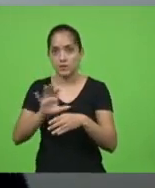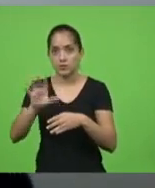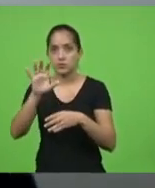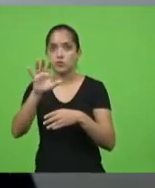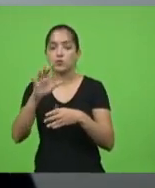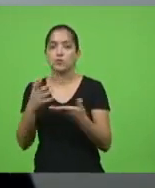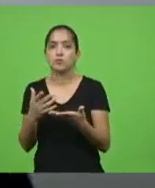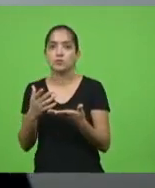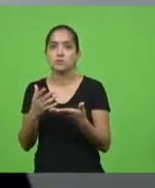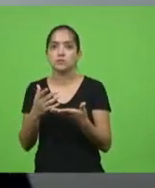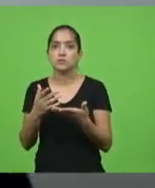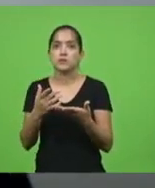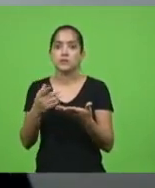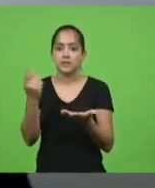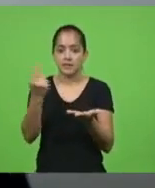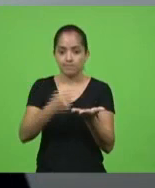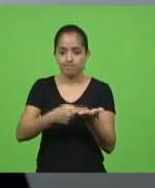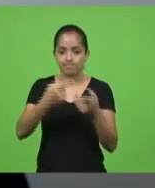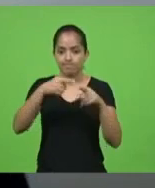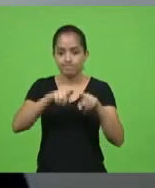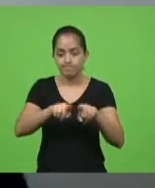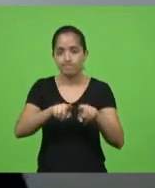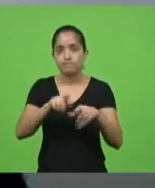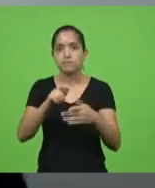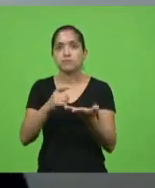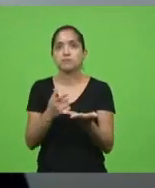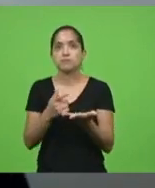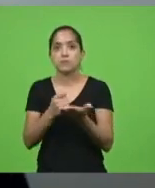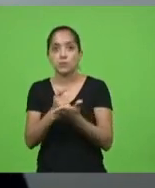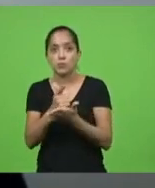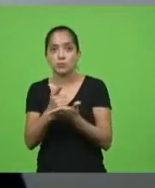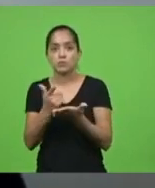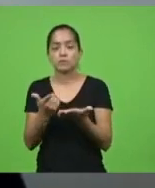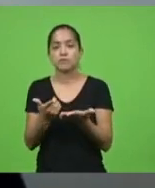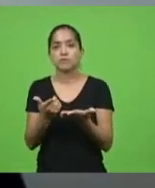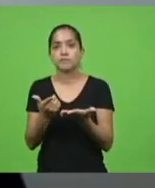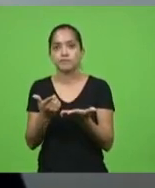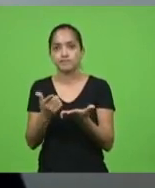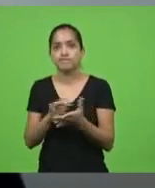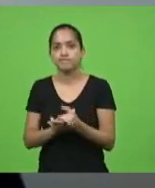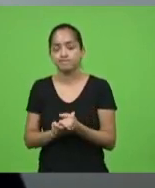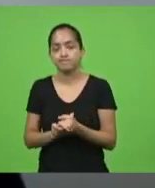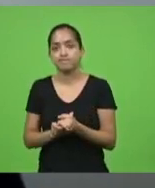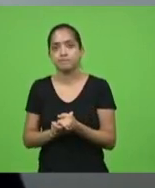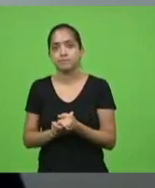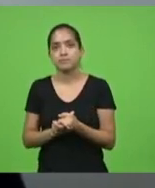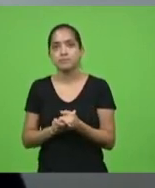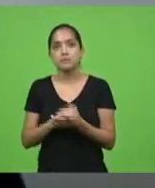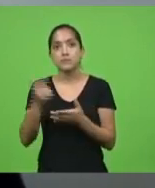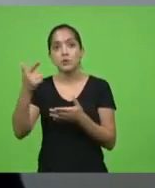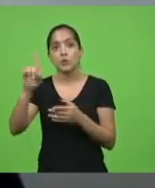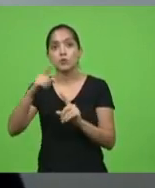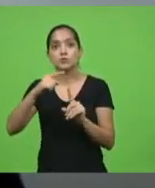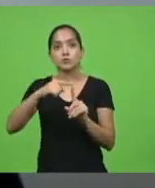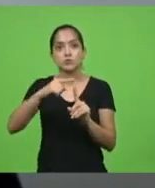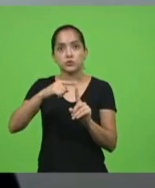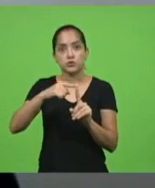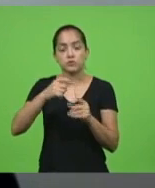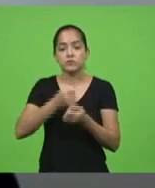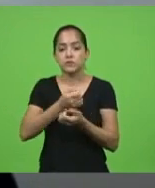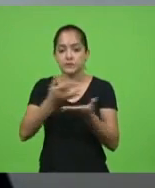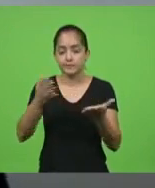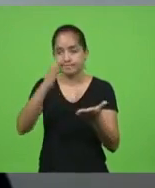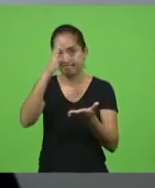um consórcio e que poderão eventualmente trazer a vacina Sputnik para distribuir no Brasil